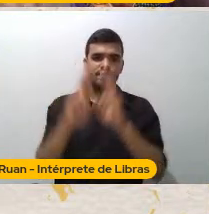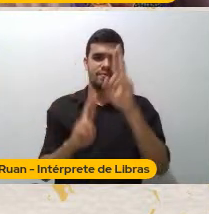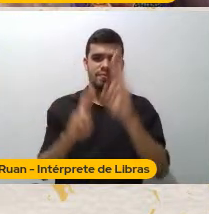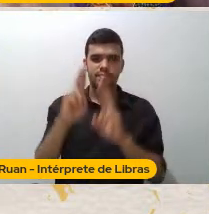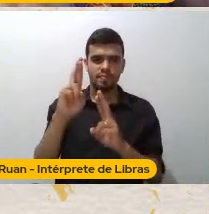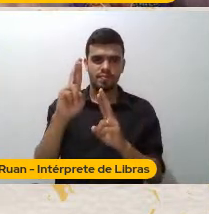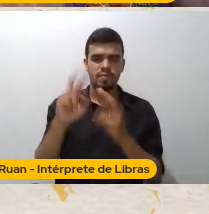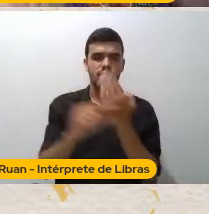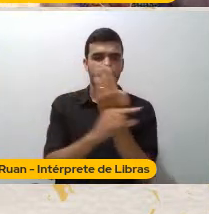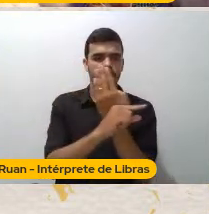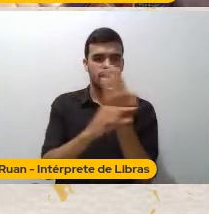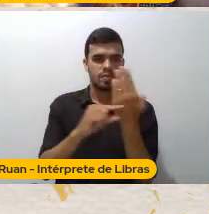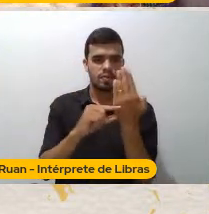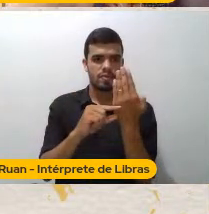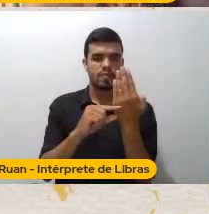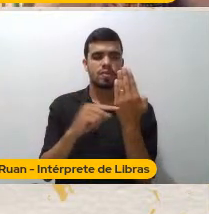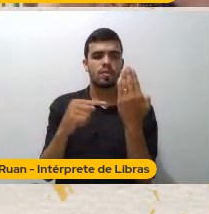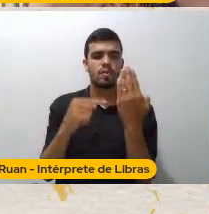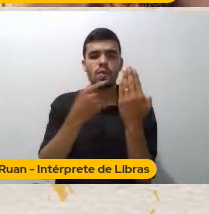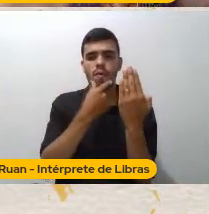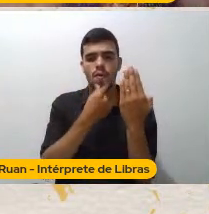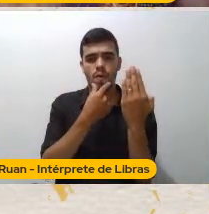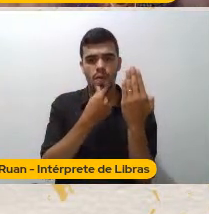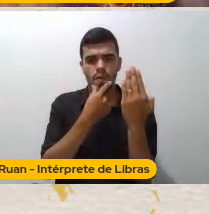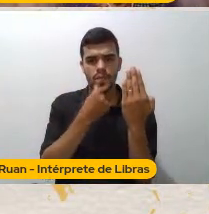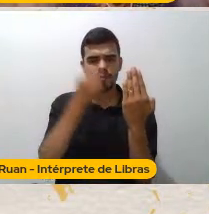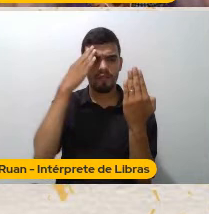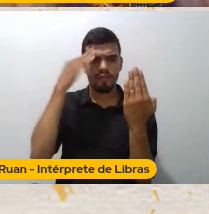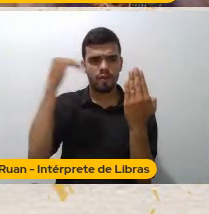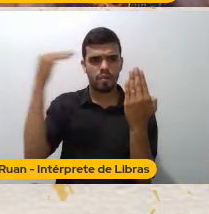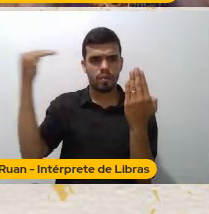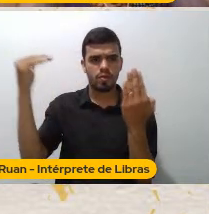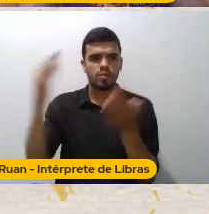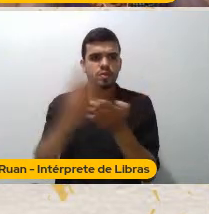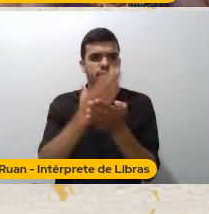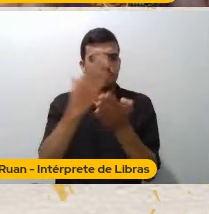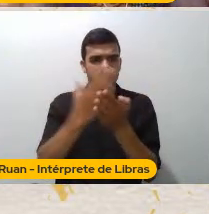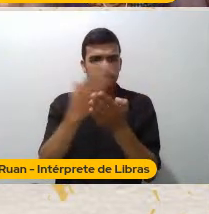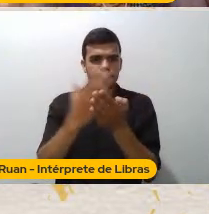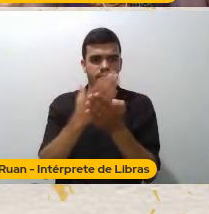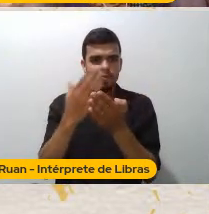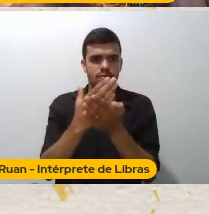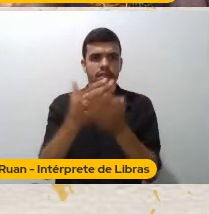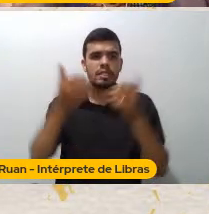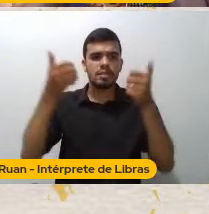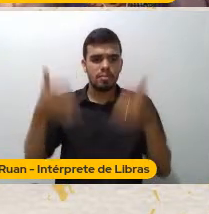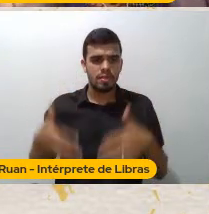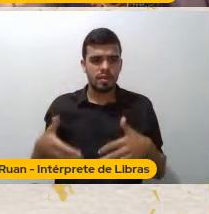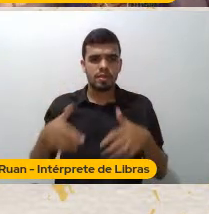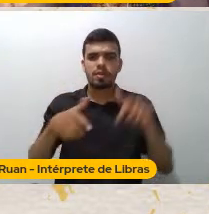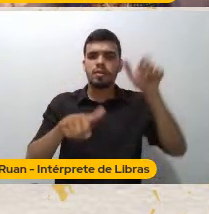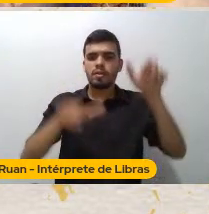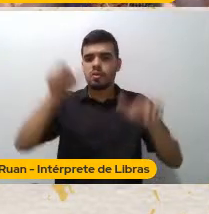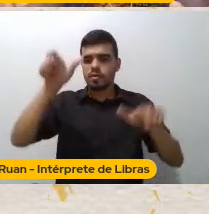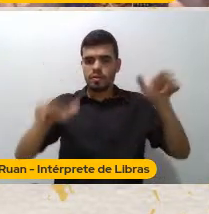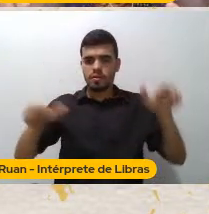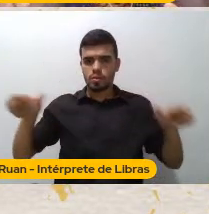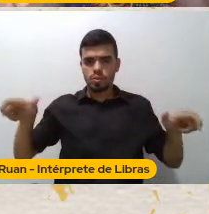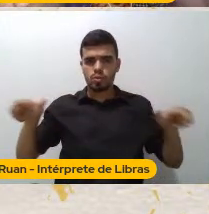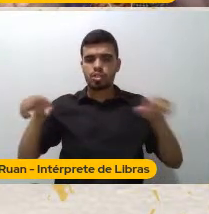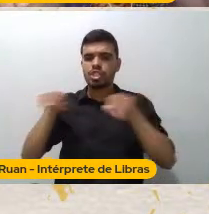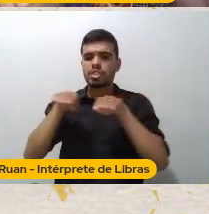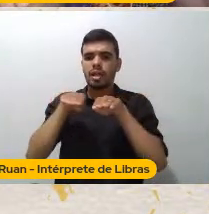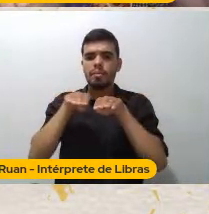agonia De Eros Ele escreve isso Que nós temos Uma estabilidade Do sujeito E quanto mais O sujeito produz Mais